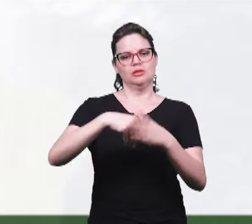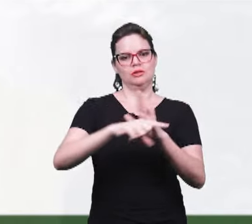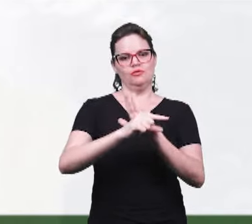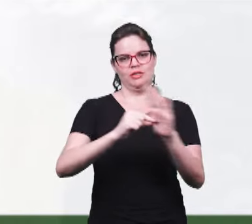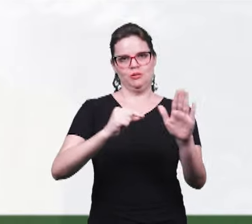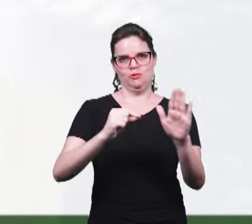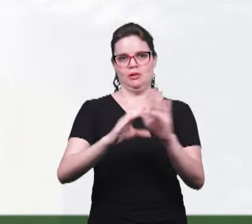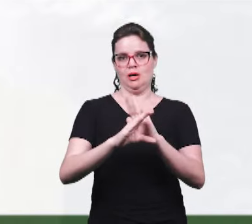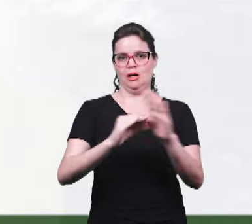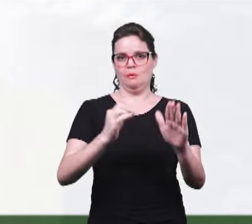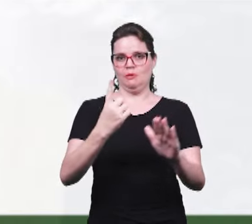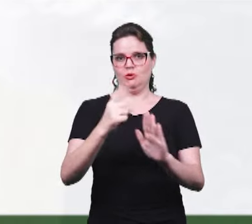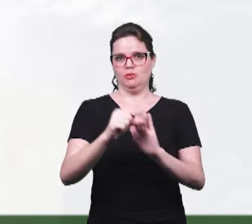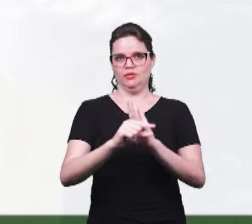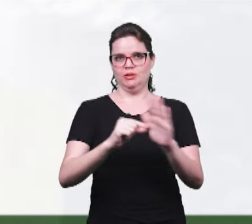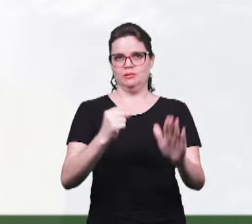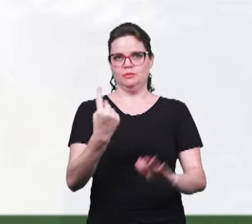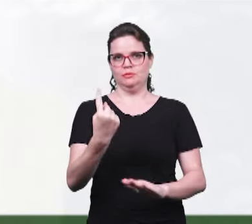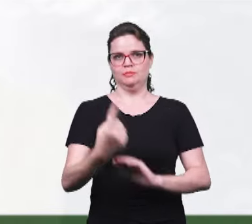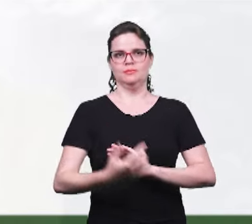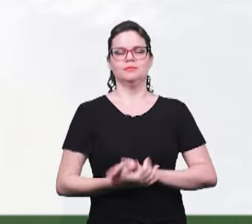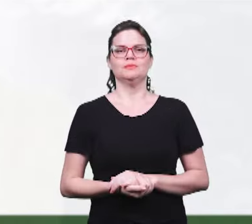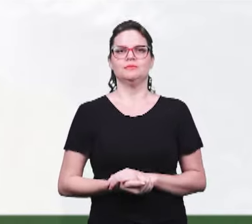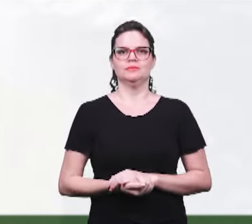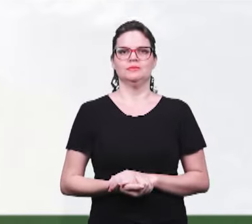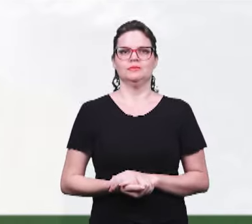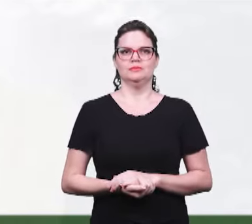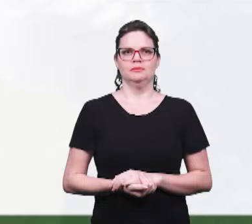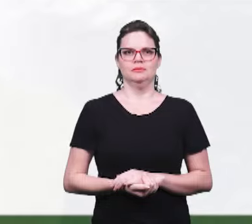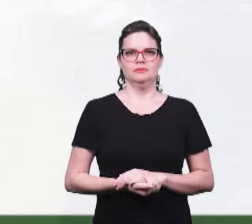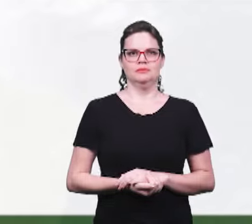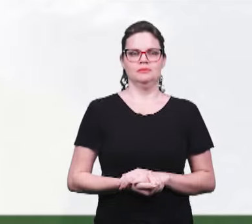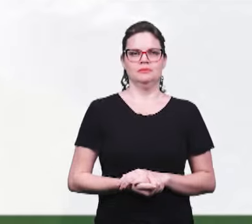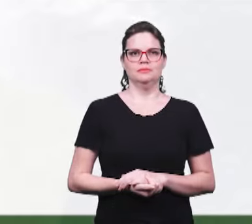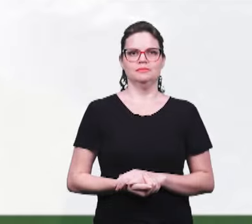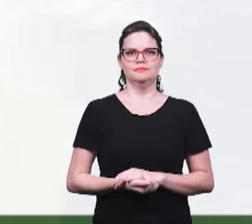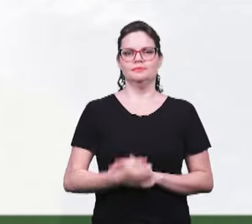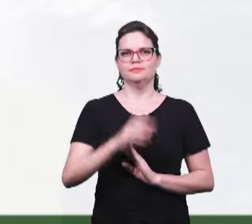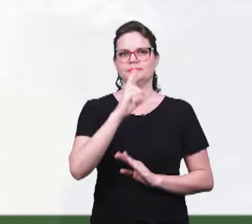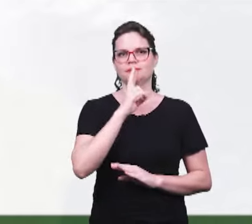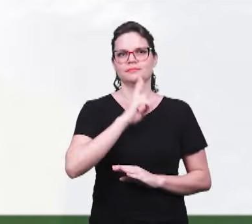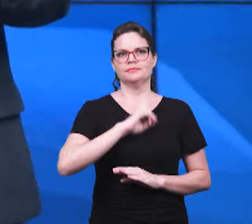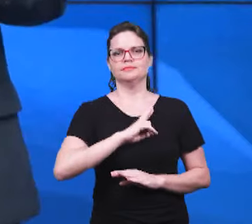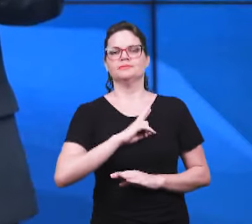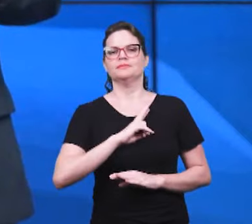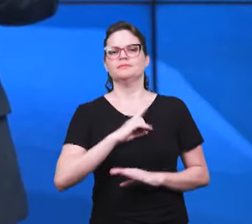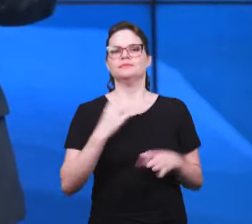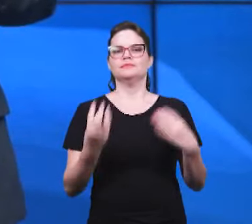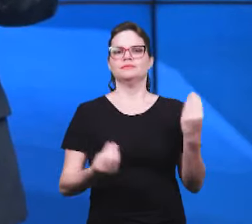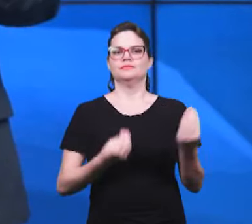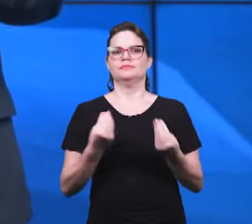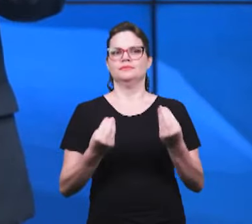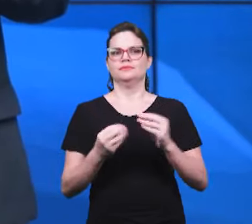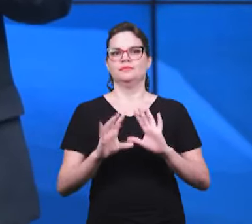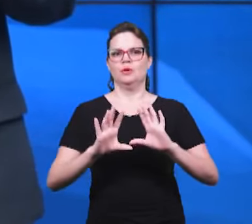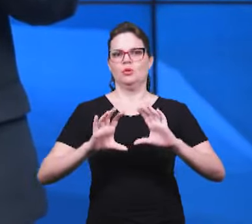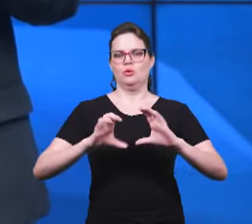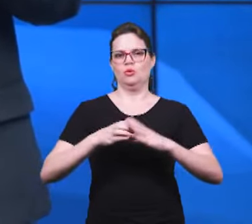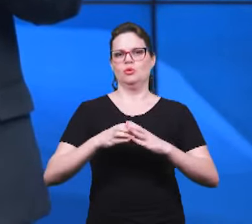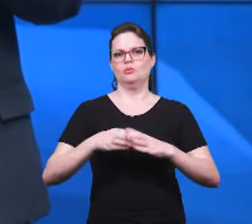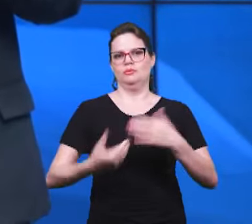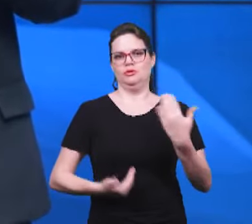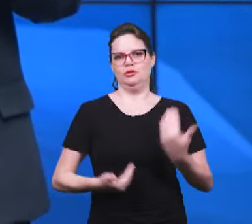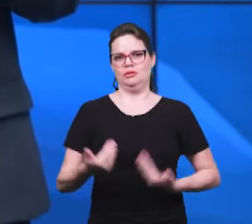capítulo 1, versículo 1, o primeiro versículo do livro de Apocalipse. E essa resposta, ela nos será dada por um grupo de